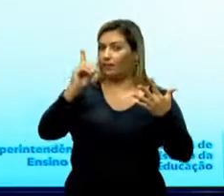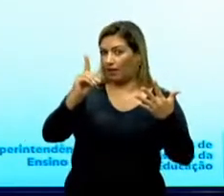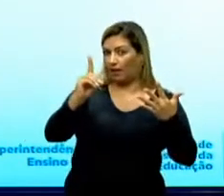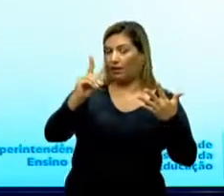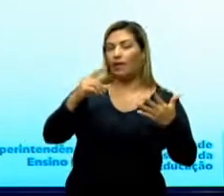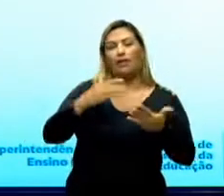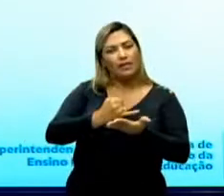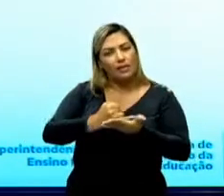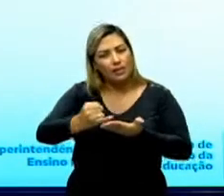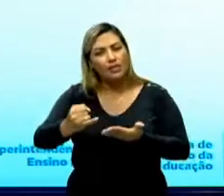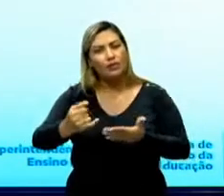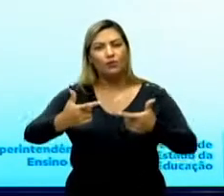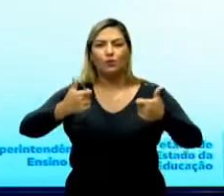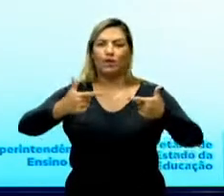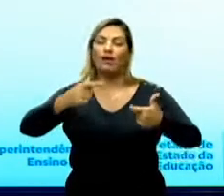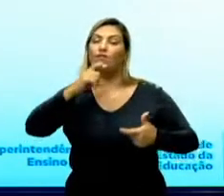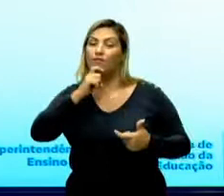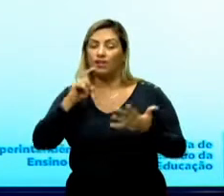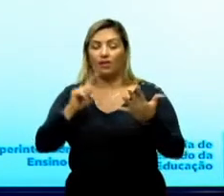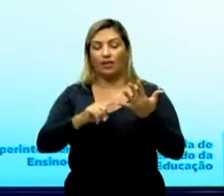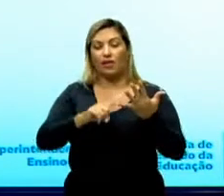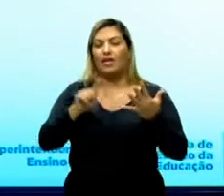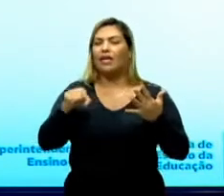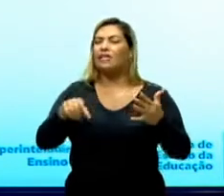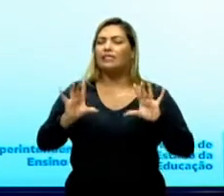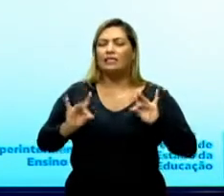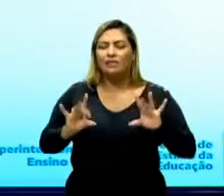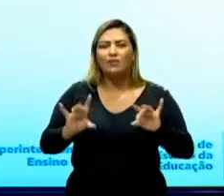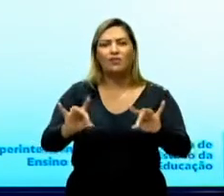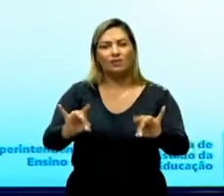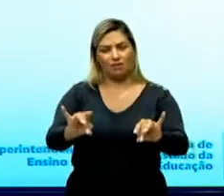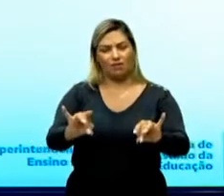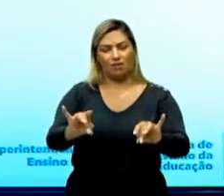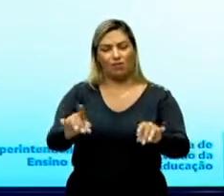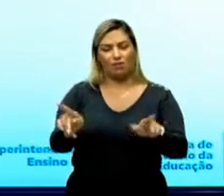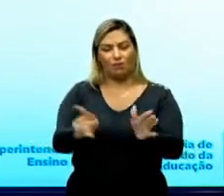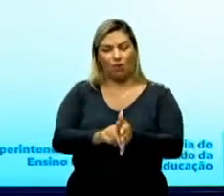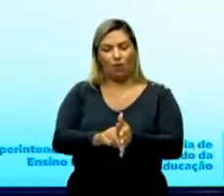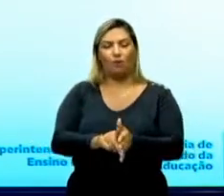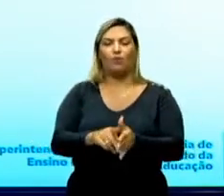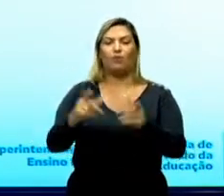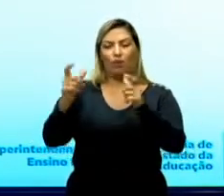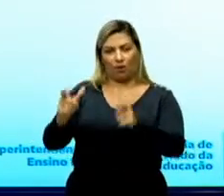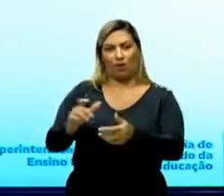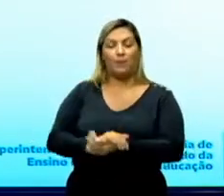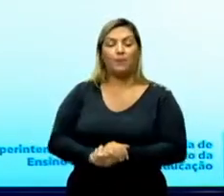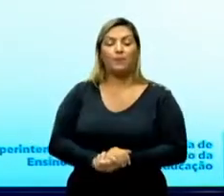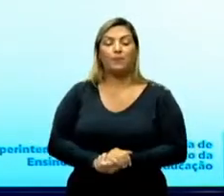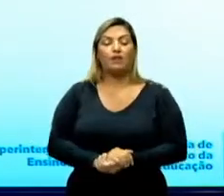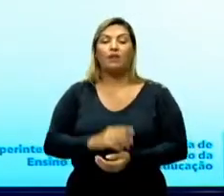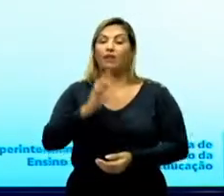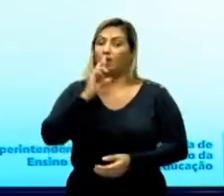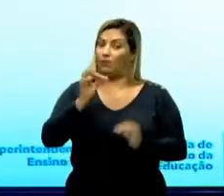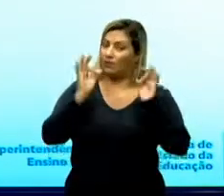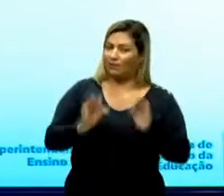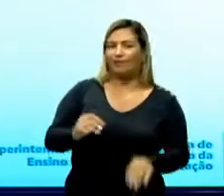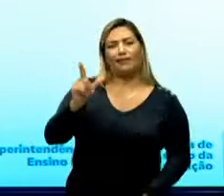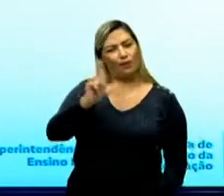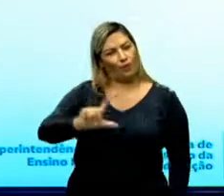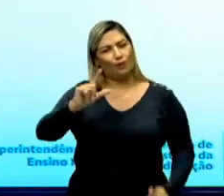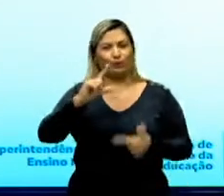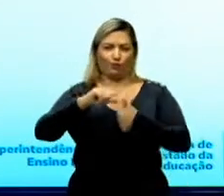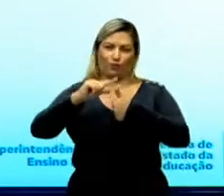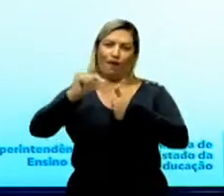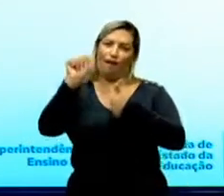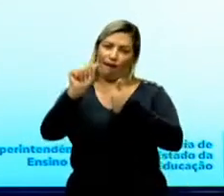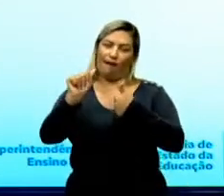início da Guerra Fria, ou letra E, destruição de Auschwitz. Então, a resposta certa dessa questão, é claro, é a queda do